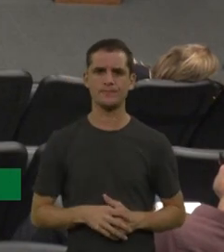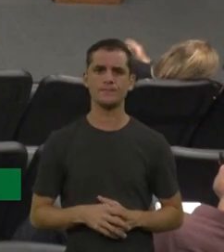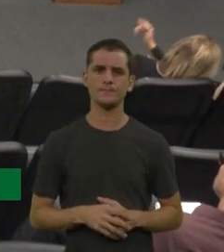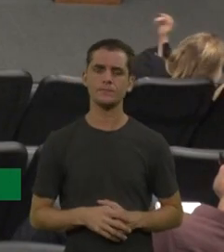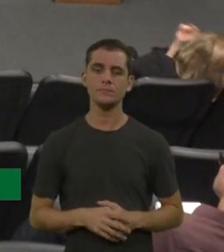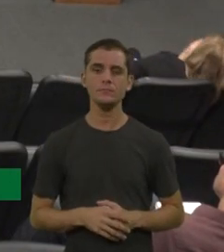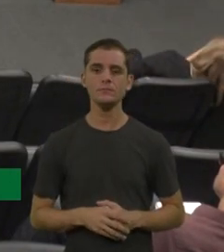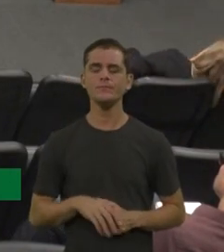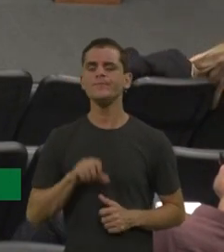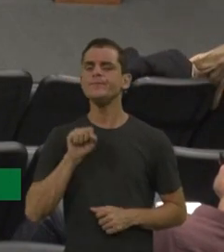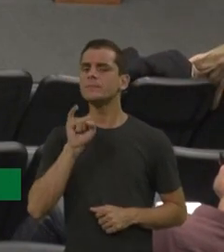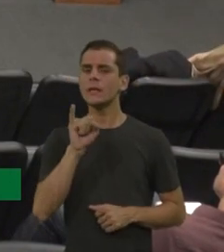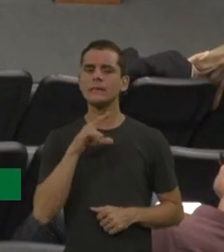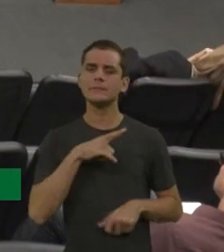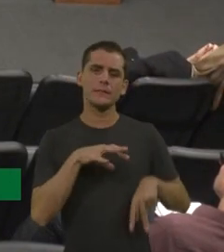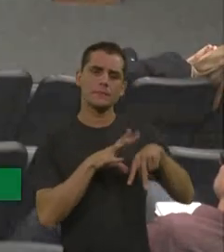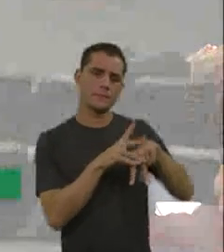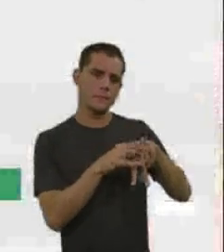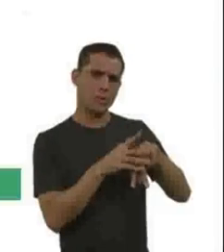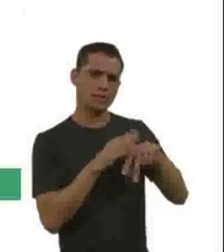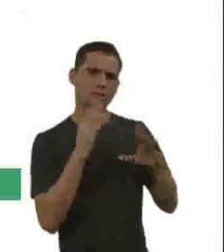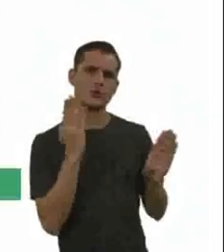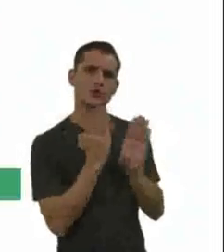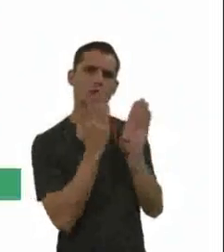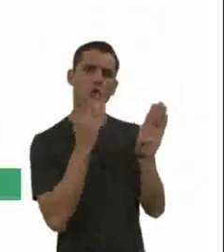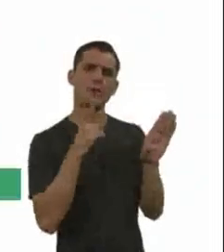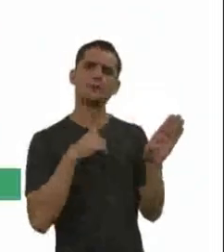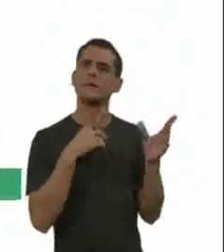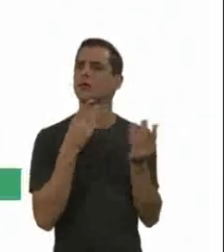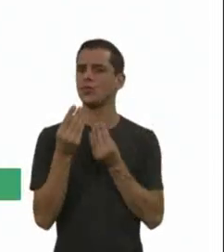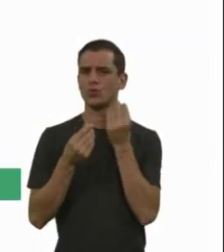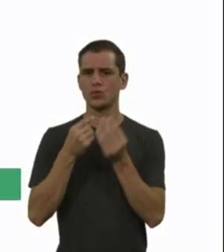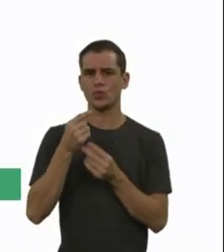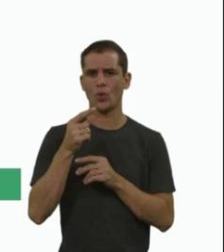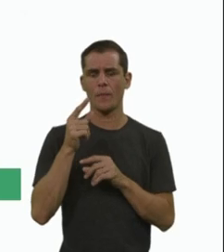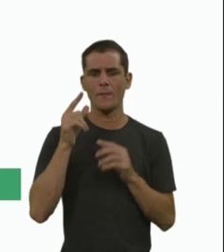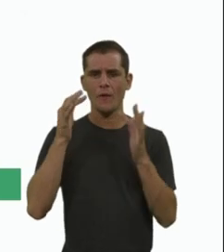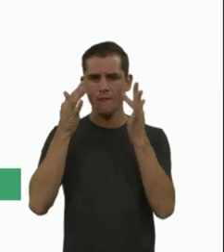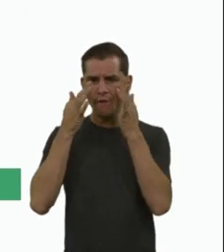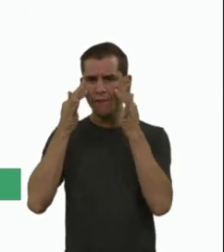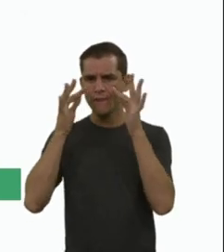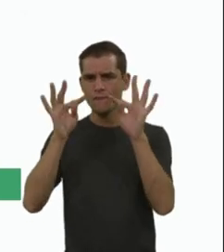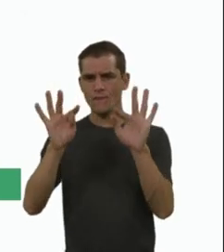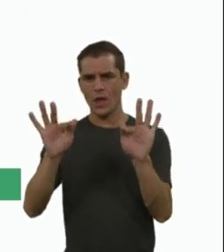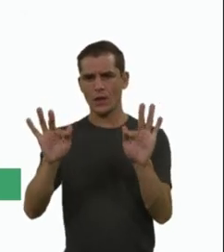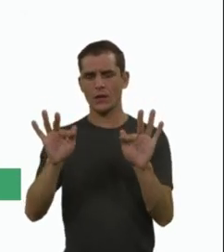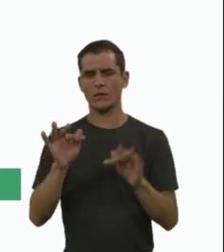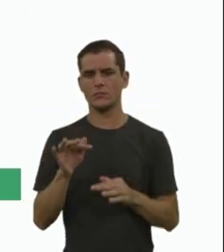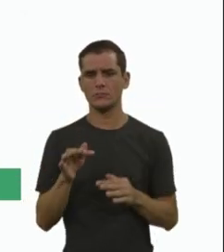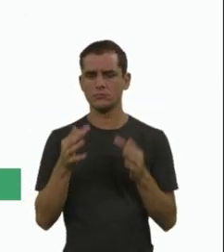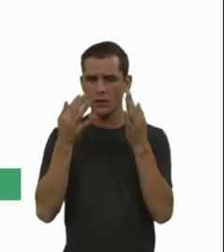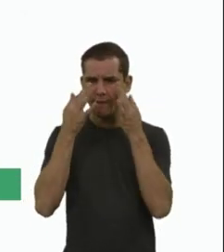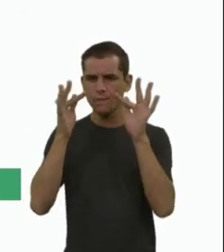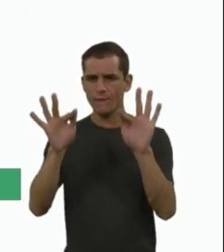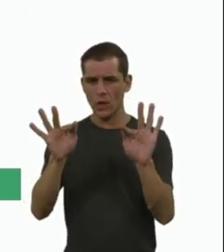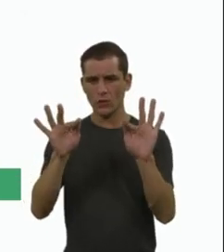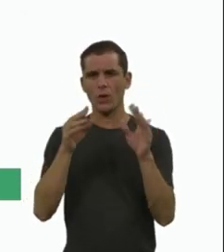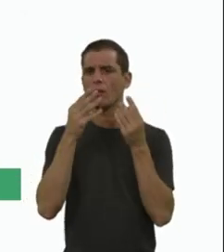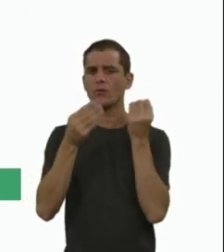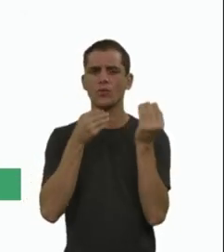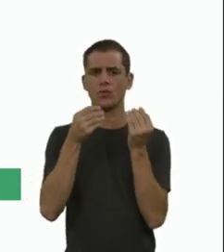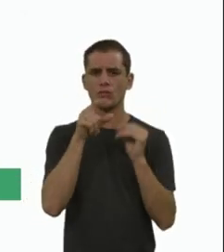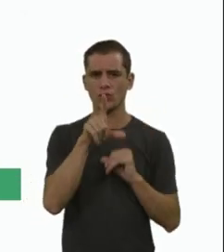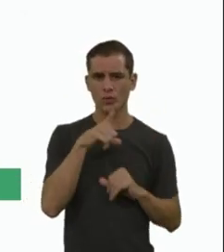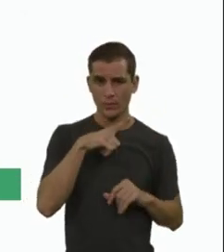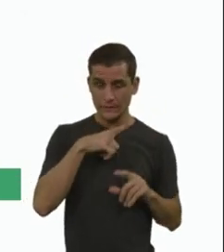paciente, né, que tenha esse fenótipo, que eu suspeito que possa ser um AME, então qual é o teste que eu vou fazer? Direto a gente